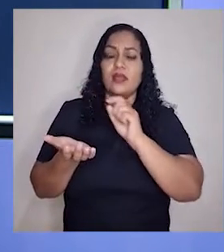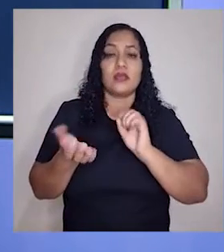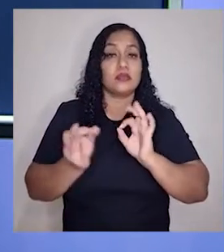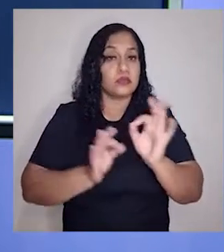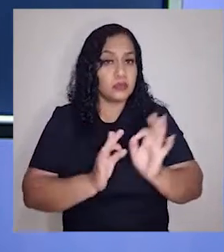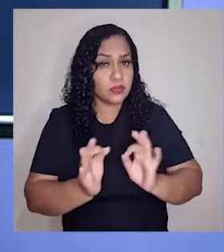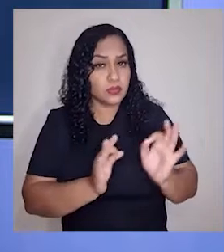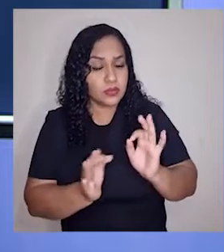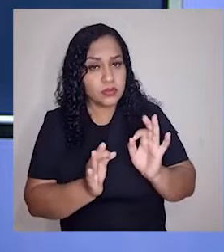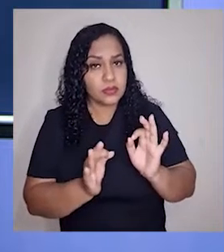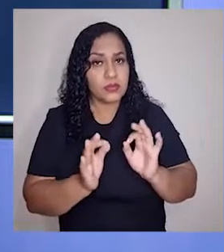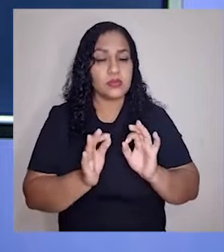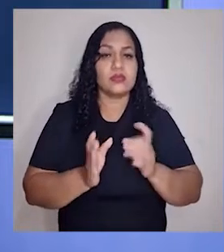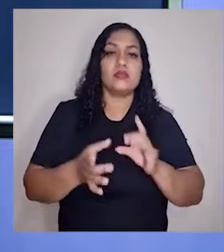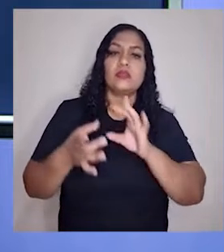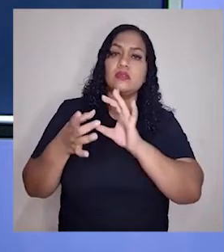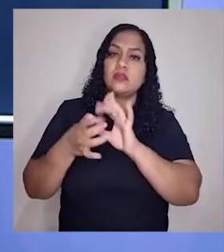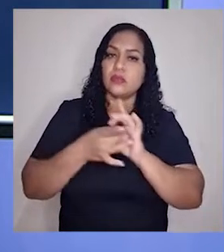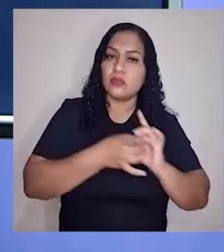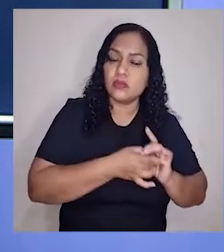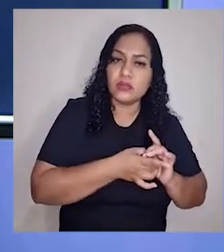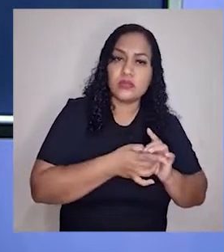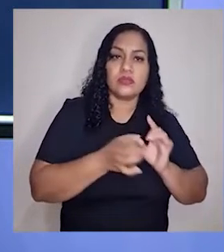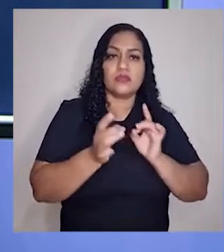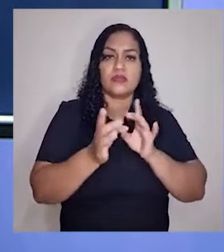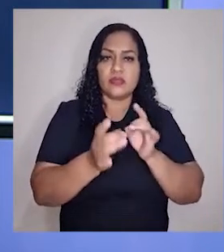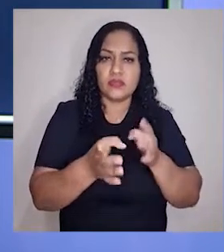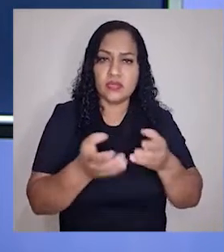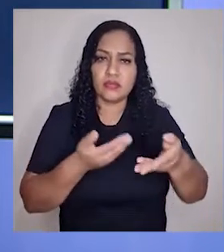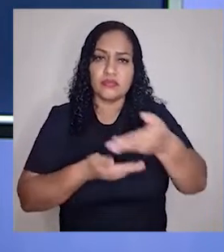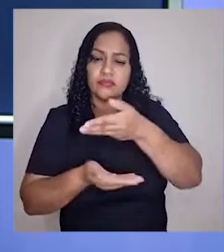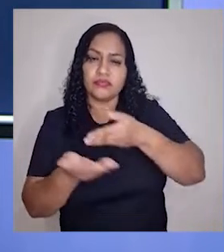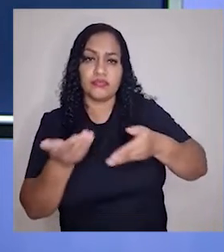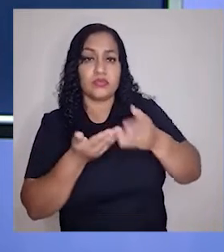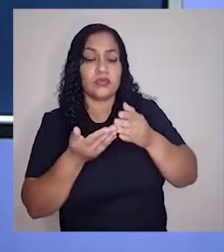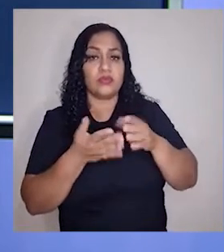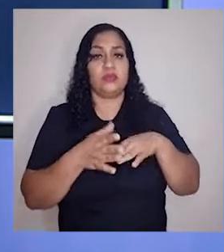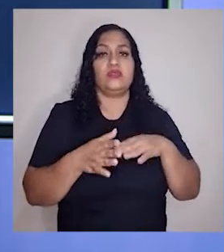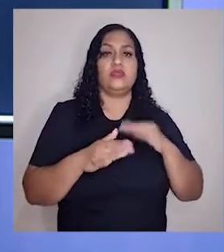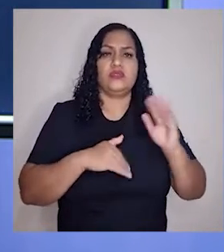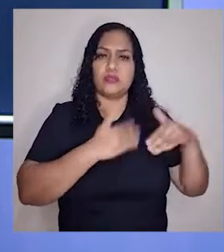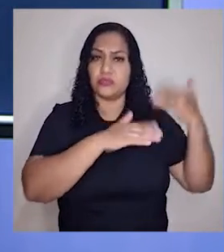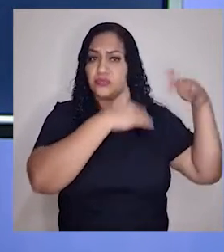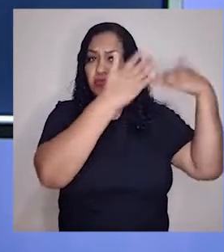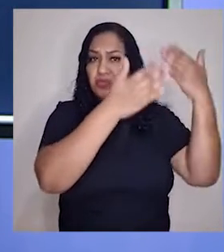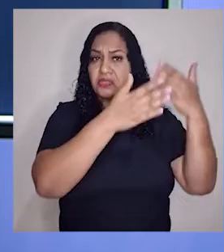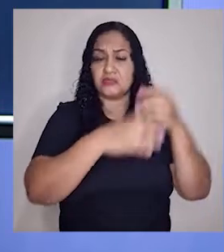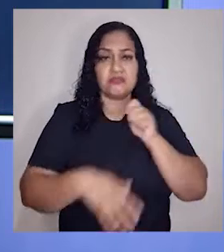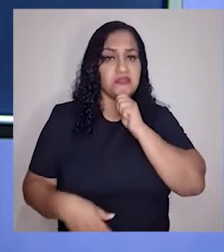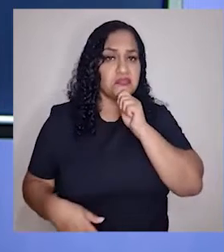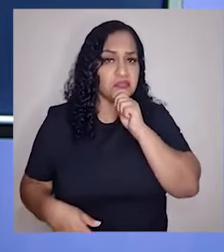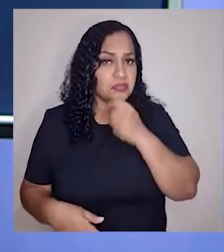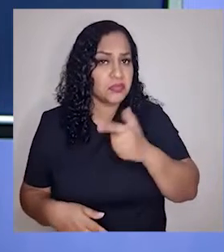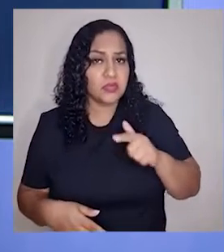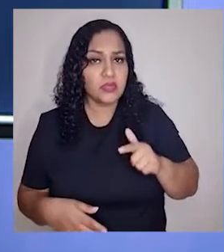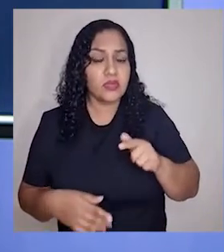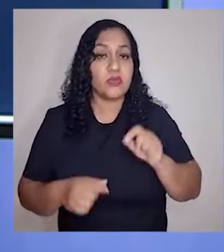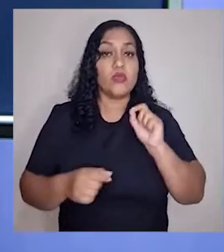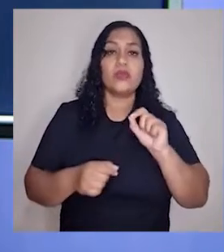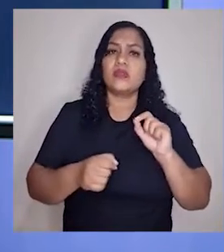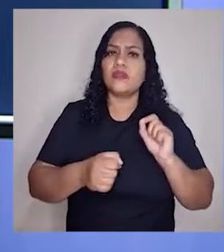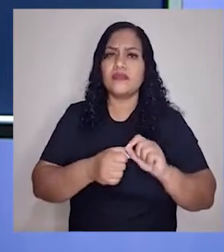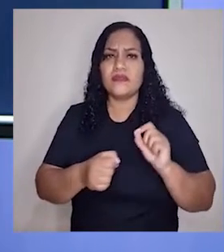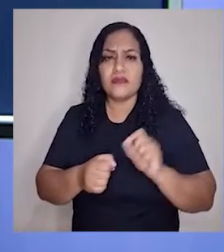território mundial, ele se organiza nesse contexto de produtividade. Os que são desenvolvidos, os que não são, o que